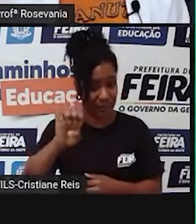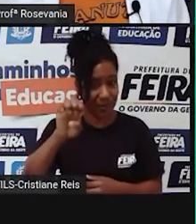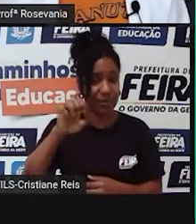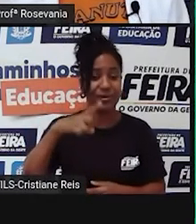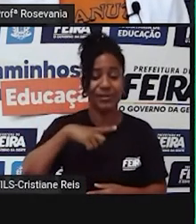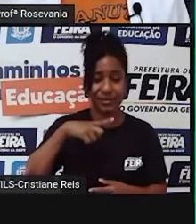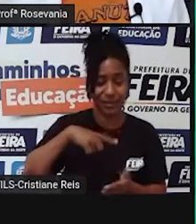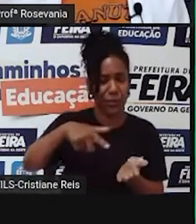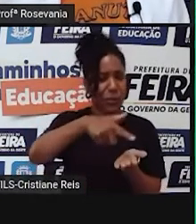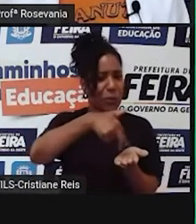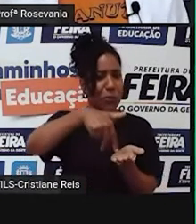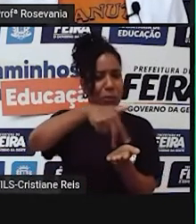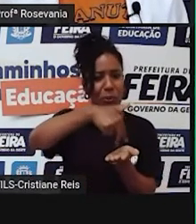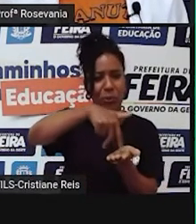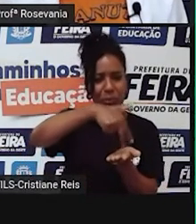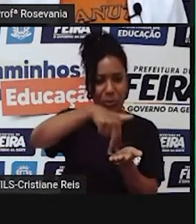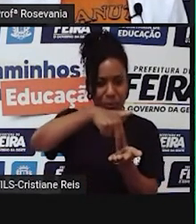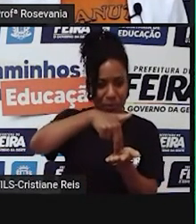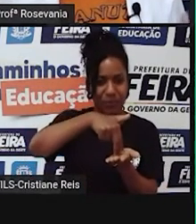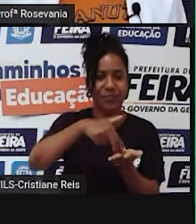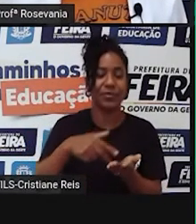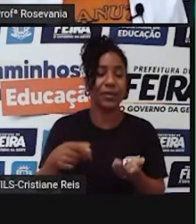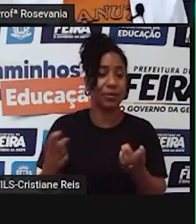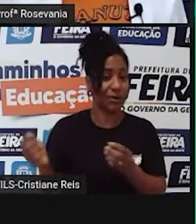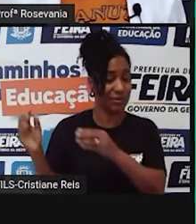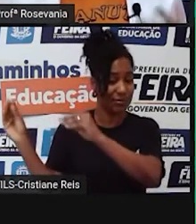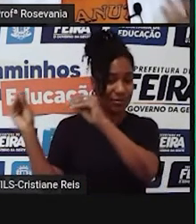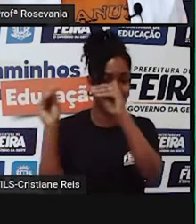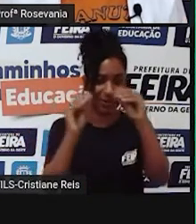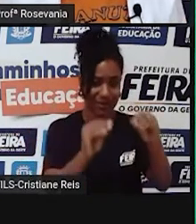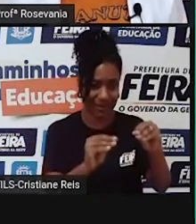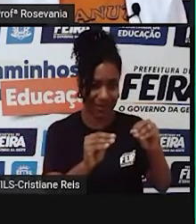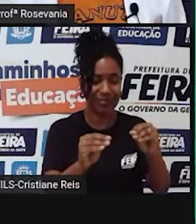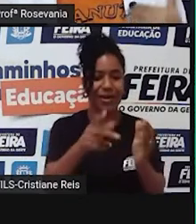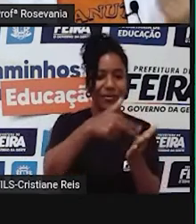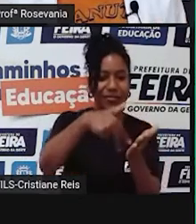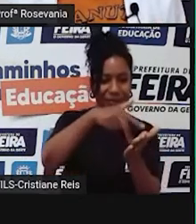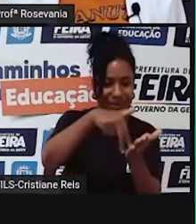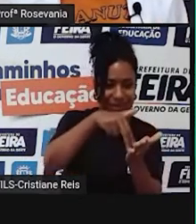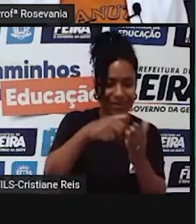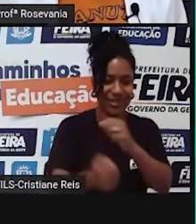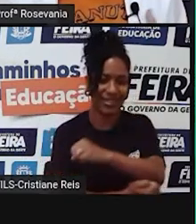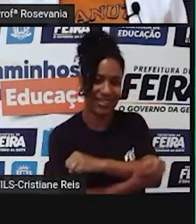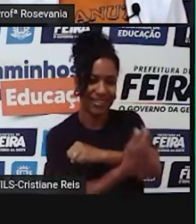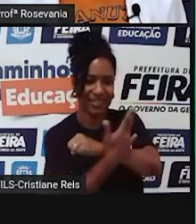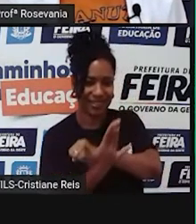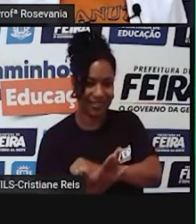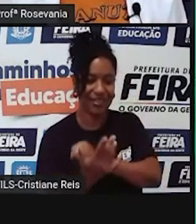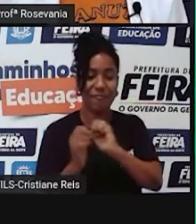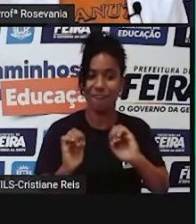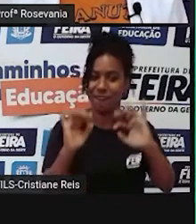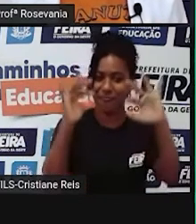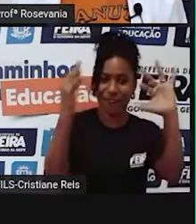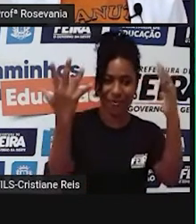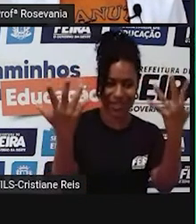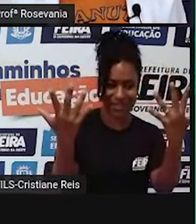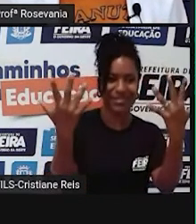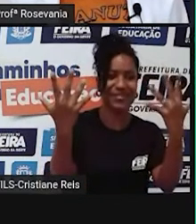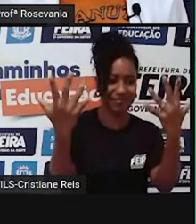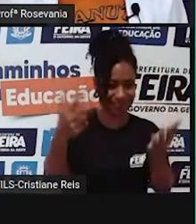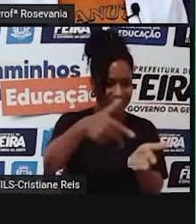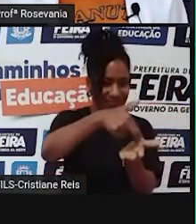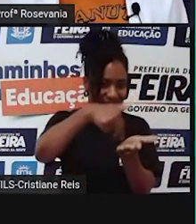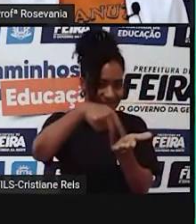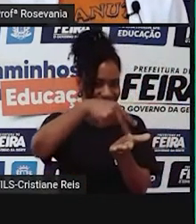veio para cá, né, e a gente acabou incorporando a esse período de colheita, a esse período, né, de fartura, uma festa como